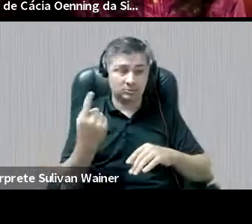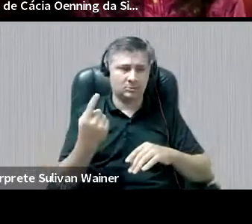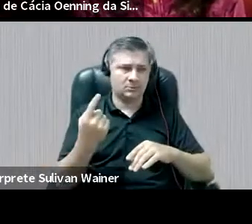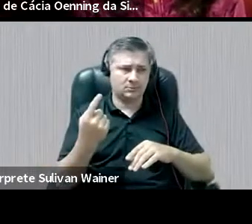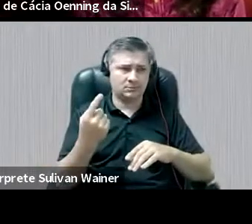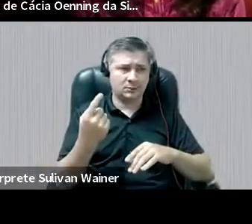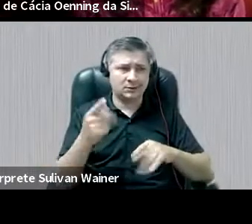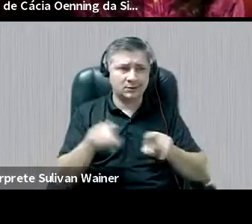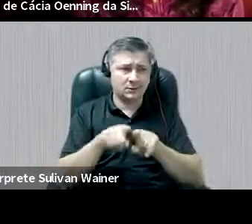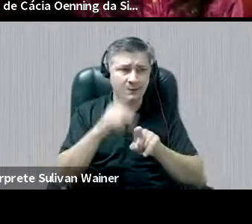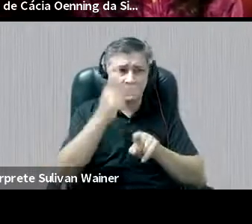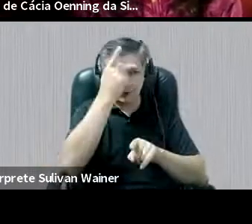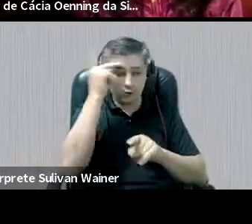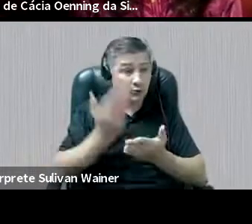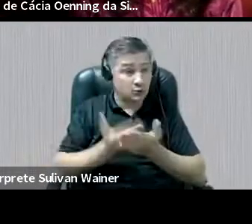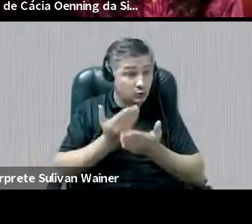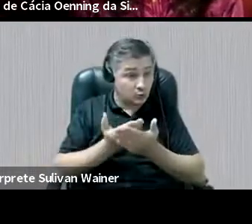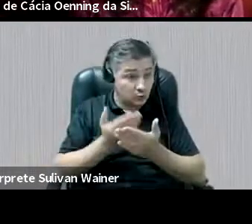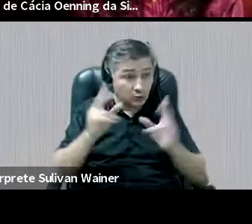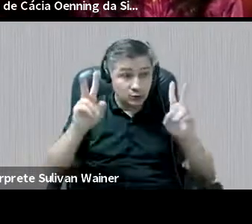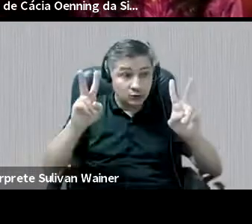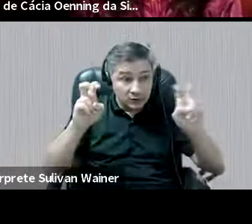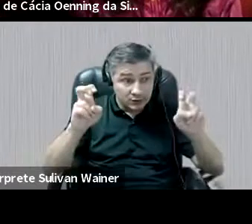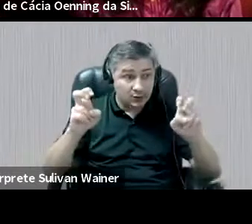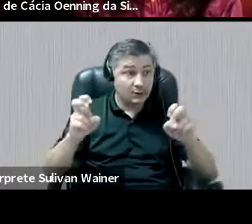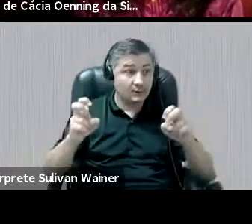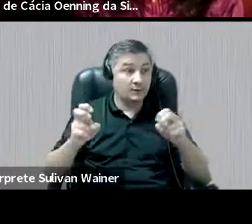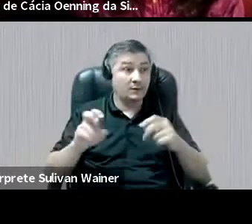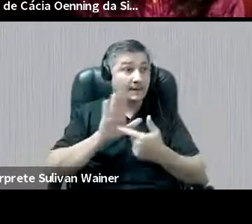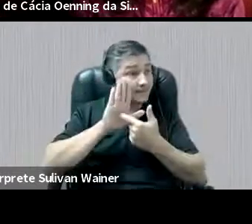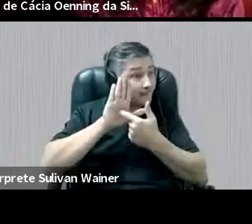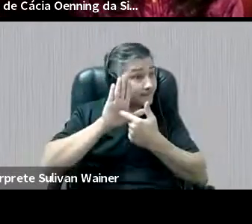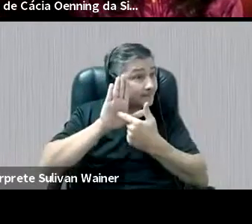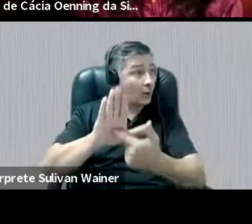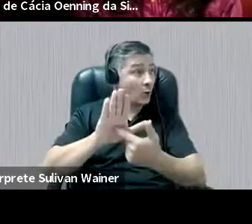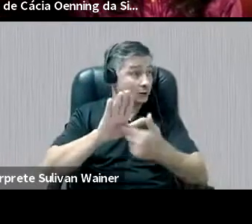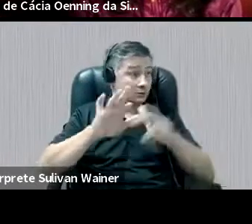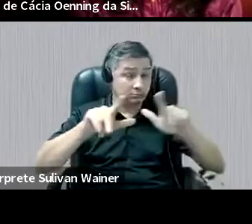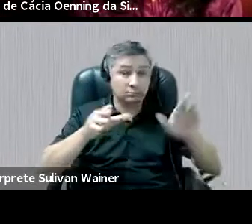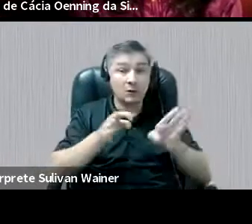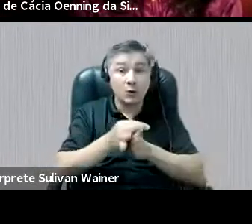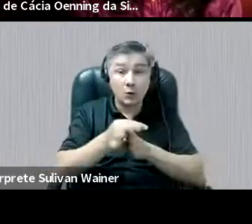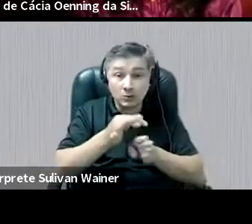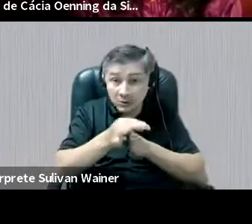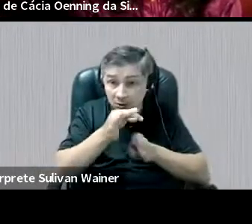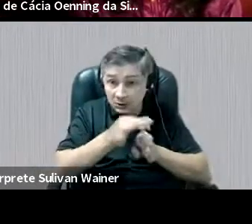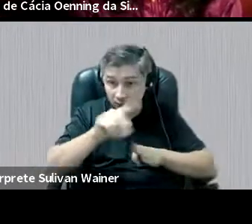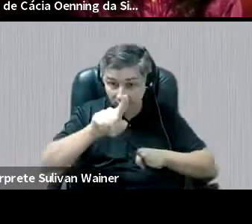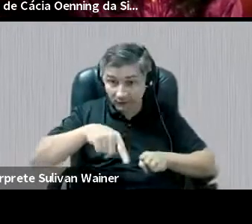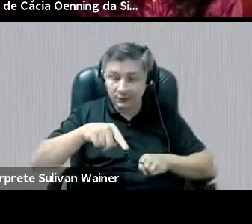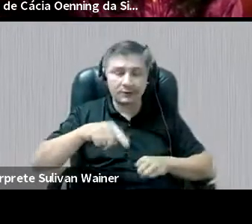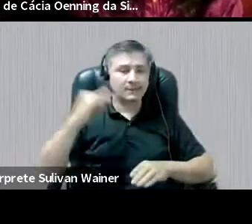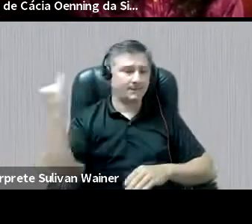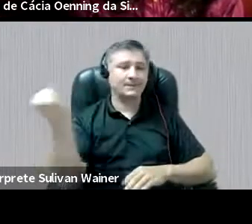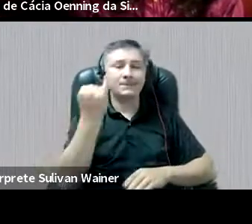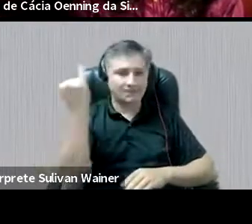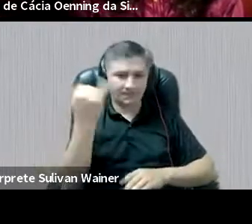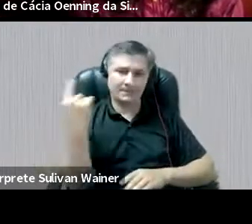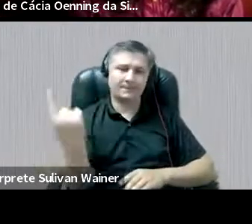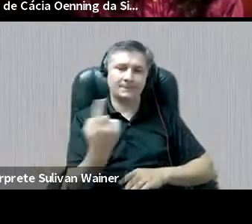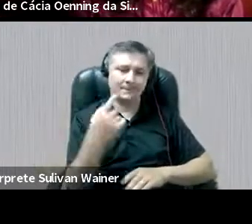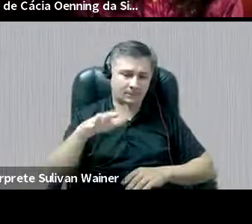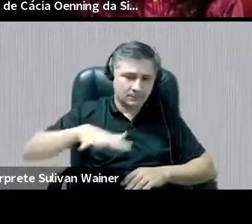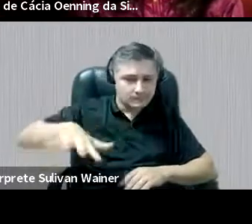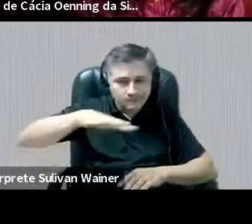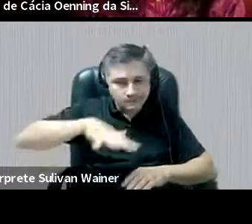estudam essas temáticas vão demonstrando que a atuação dos conselheiros tutelares tem sido bastante importante nesse campo, para